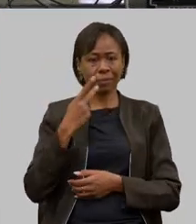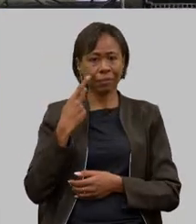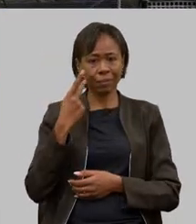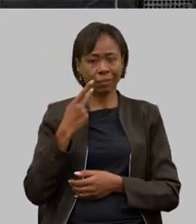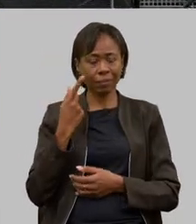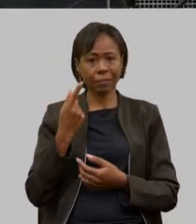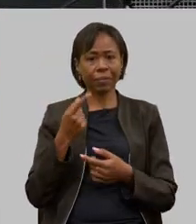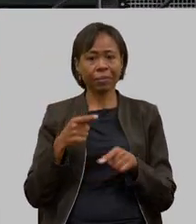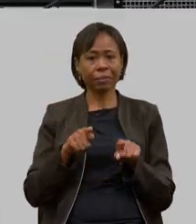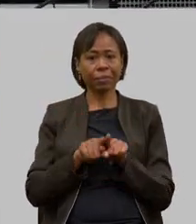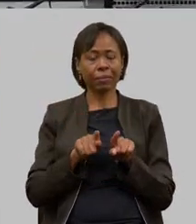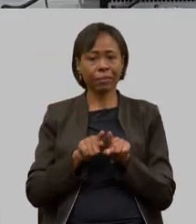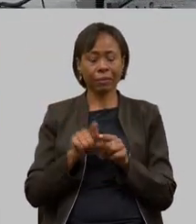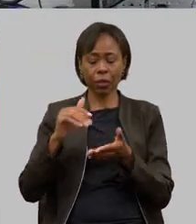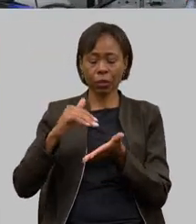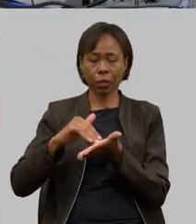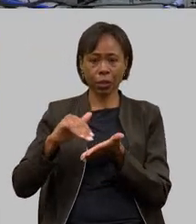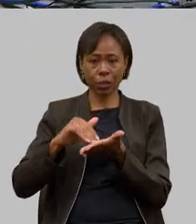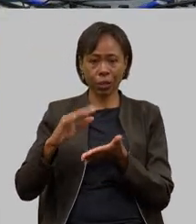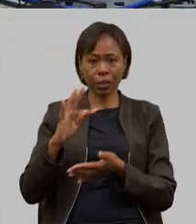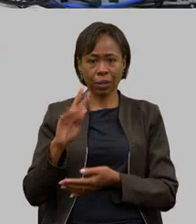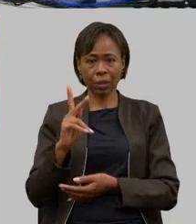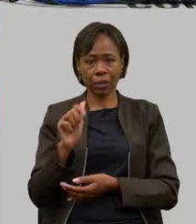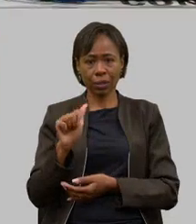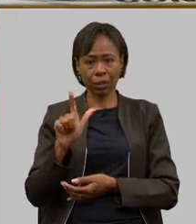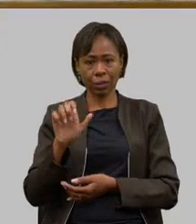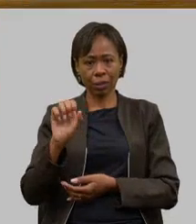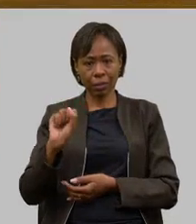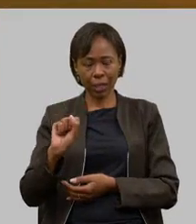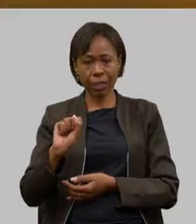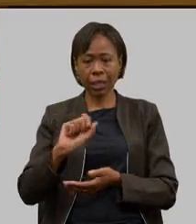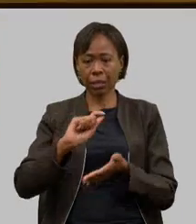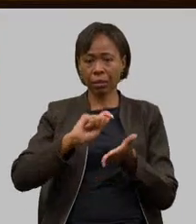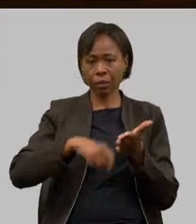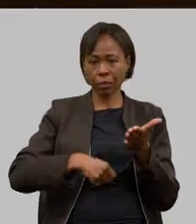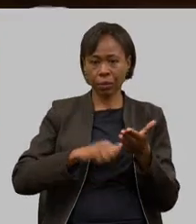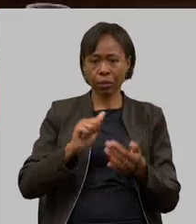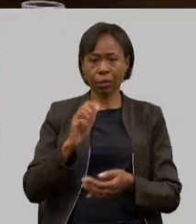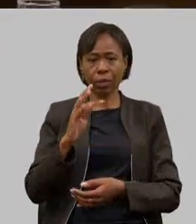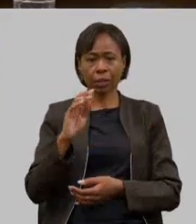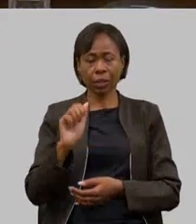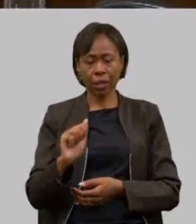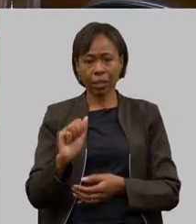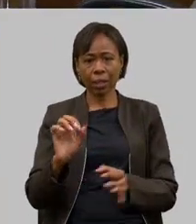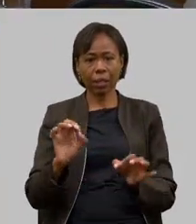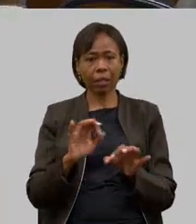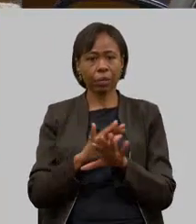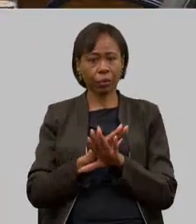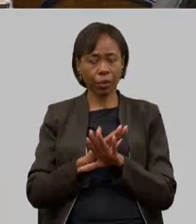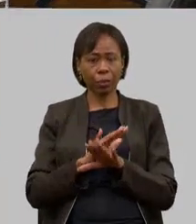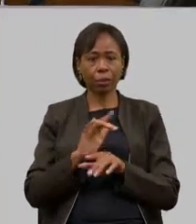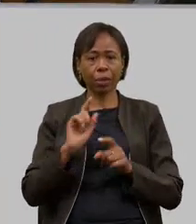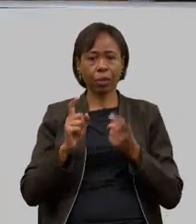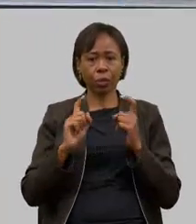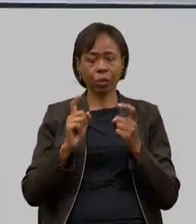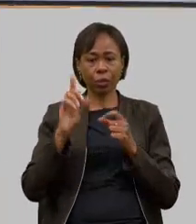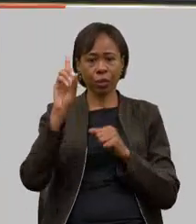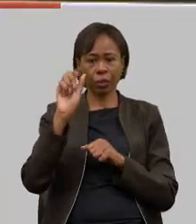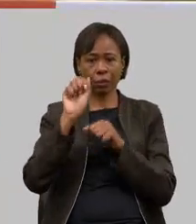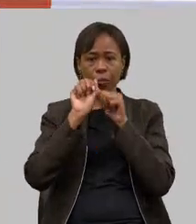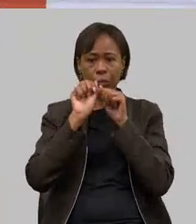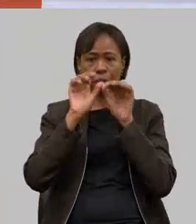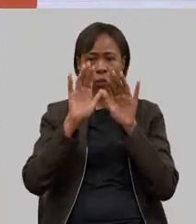nosso secretário Tales determina a lavratura da ata encerra os trabalhos que Deus abençoe